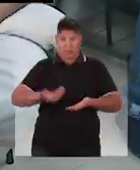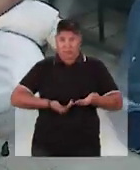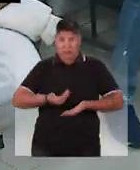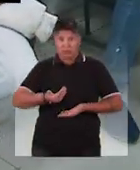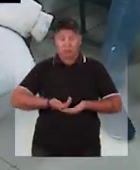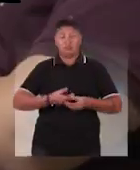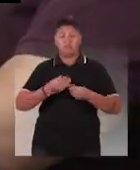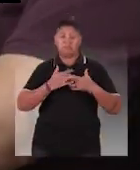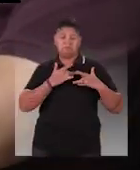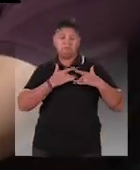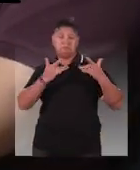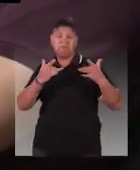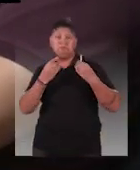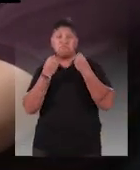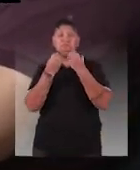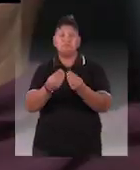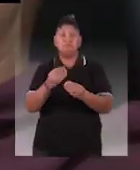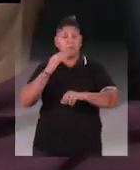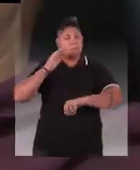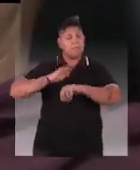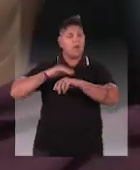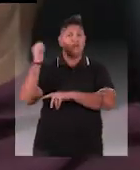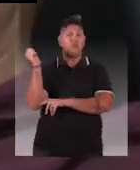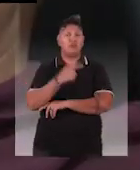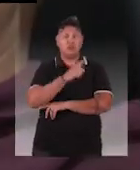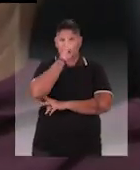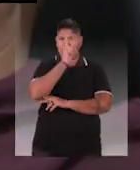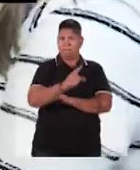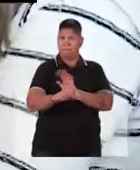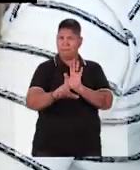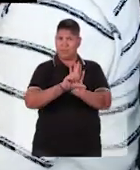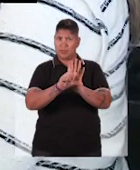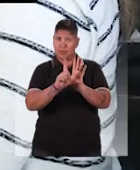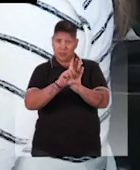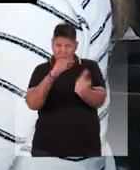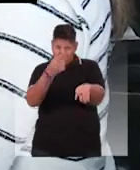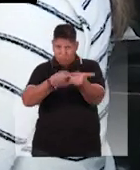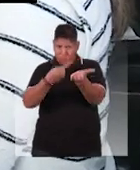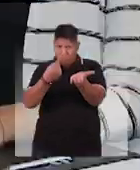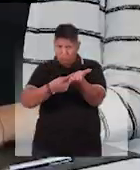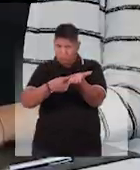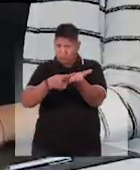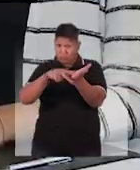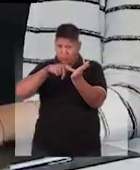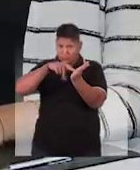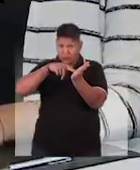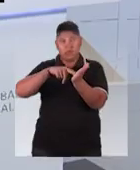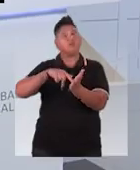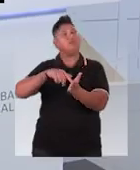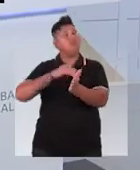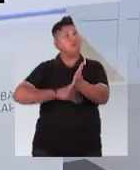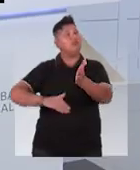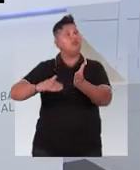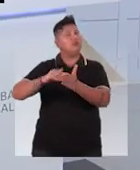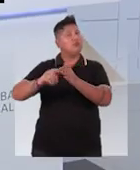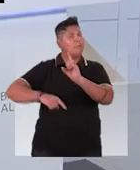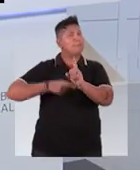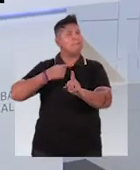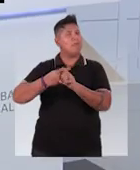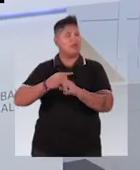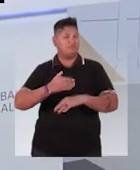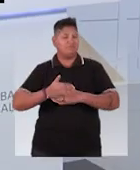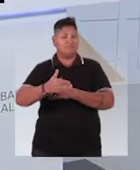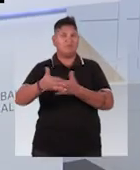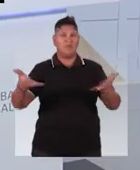trabalhador e oferecem para os empregados mais do que é exigido em lei e em acordos coletivos. Tudo isso e